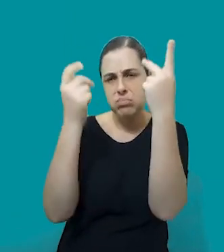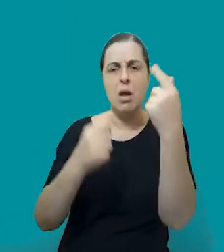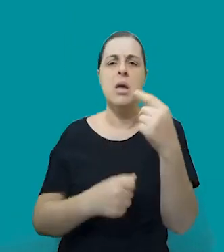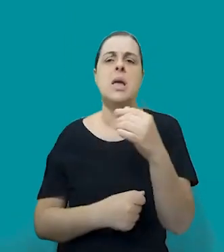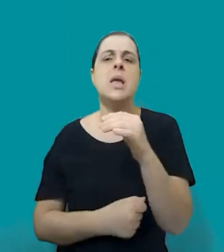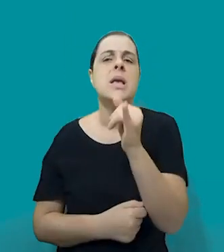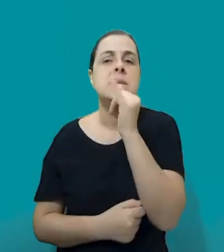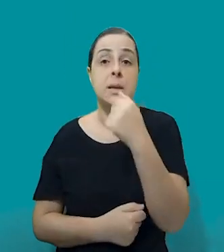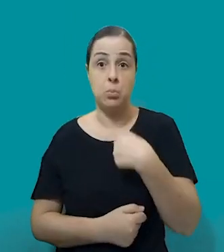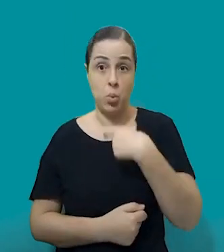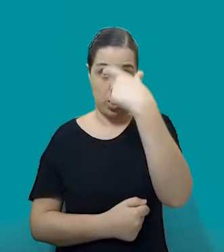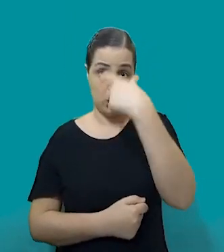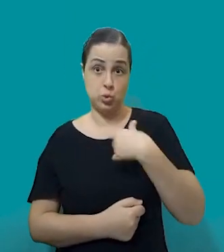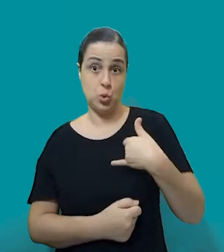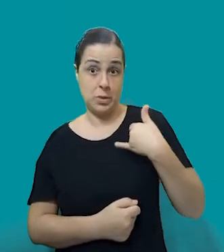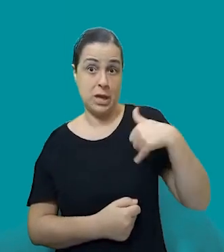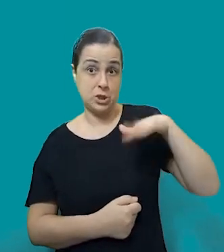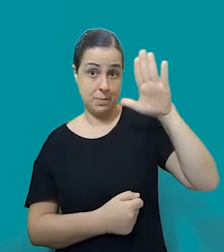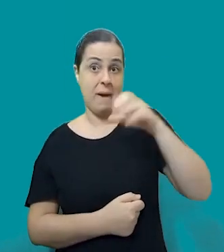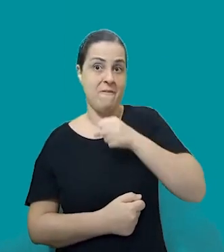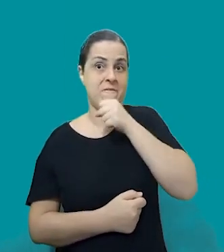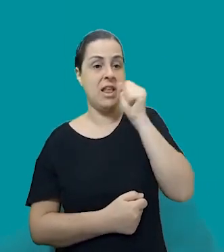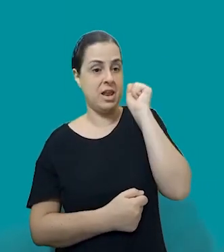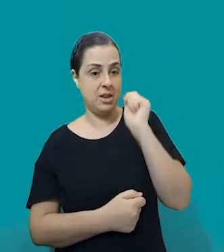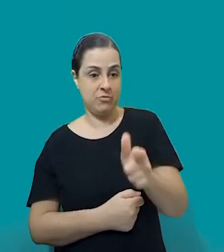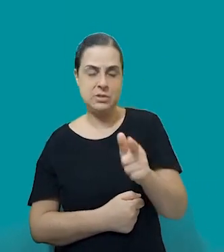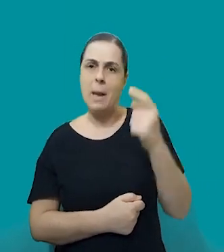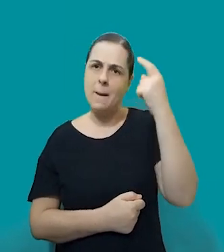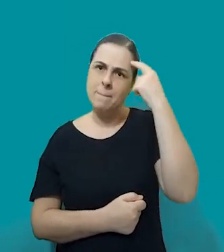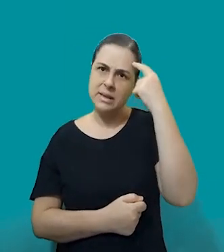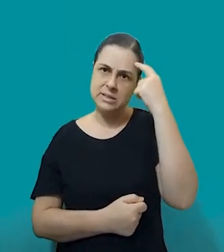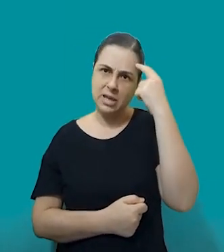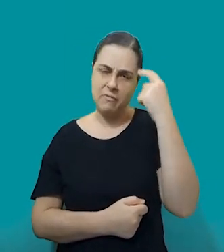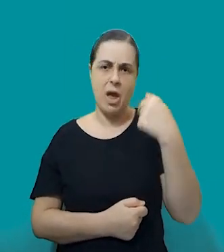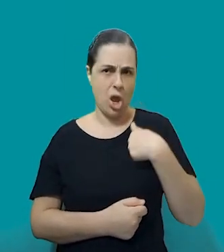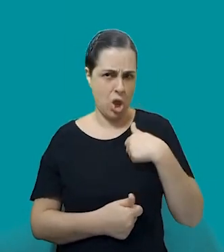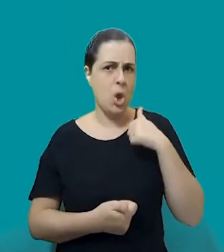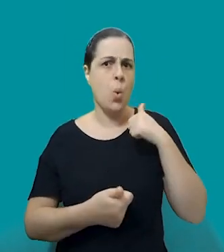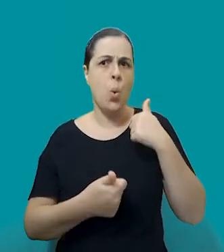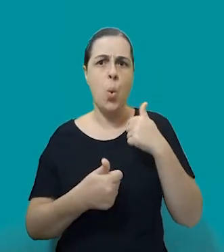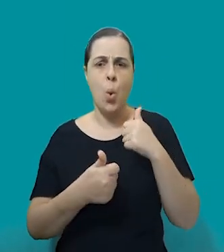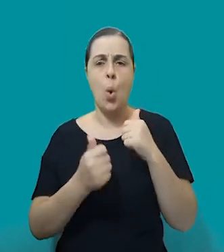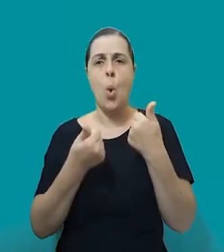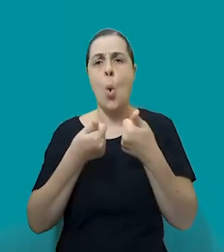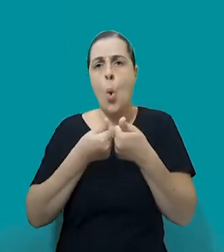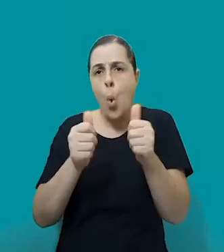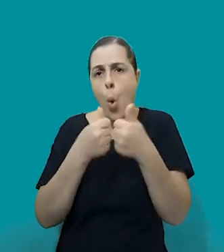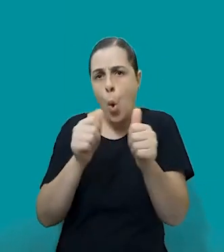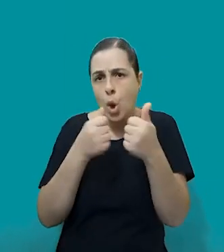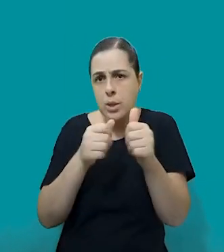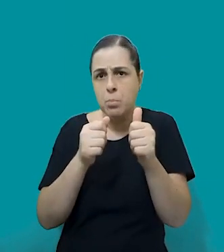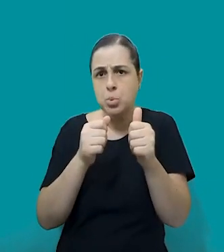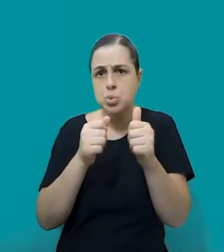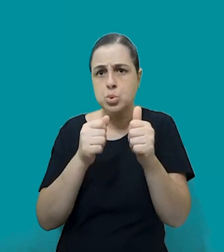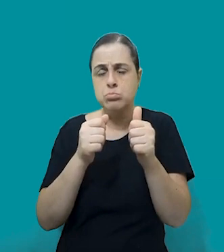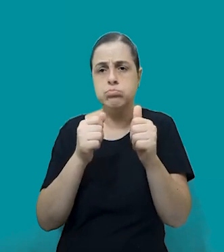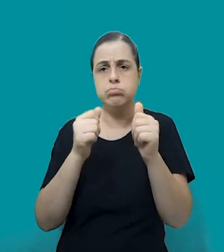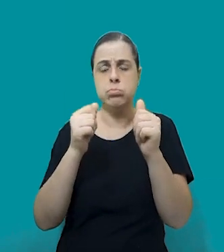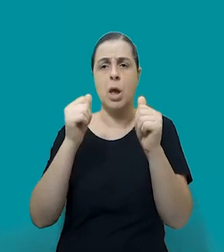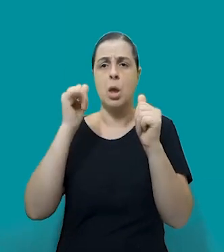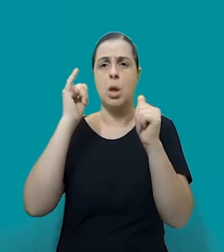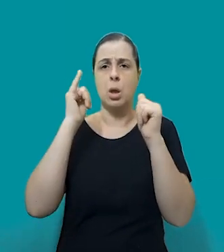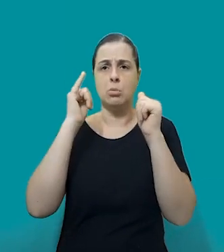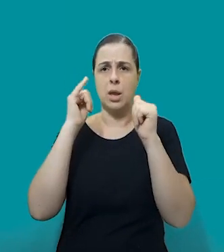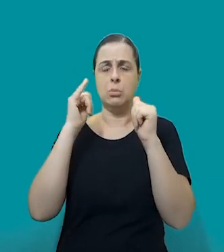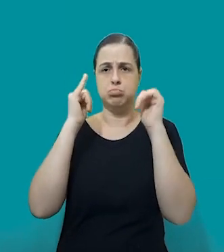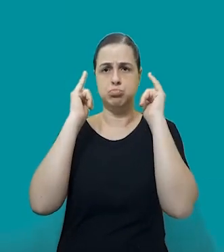exemplo, achava que fazia parte de andar de ônibus ser encoxada no ônibus, né? Nunca